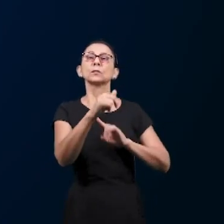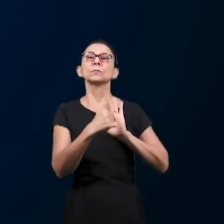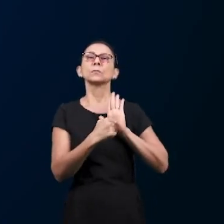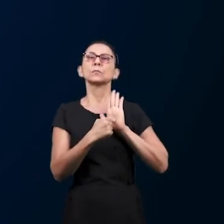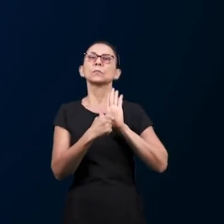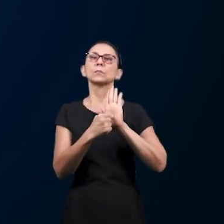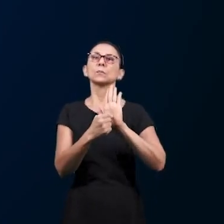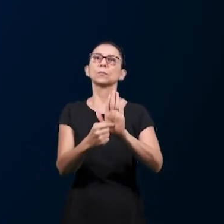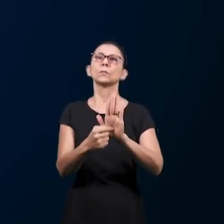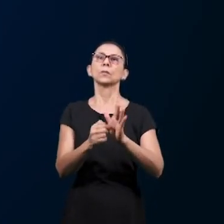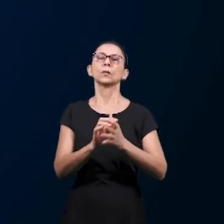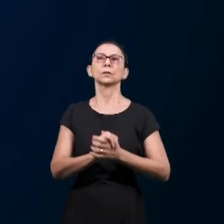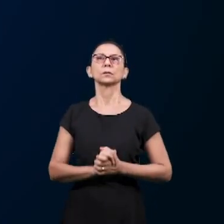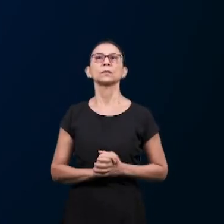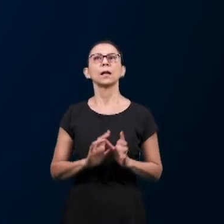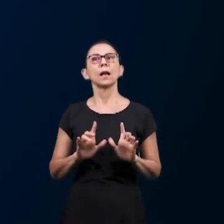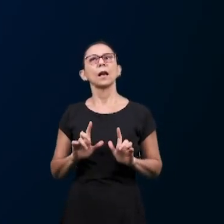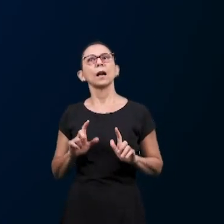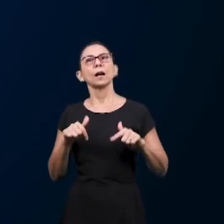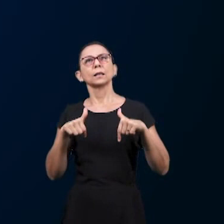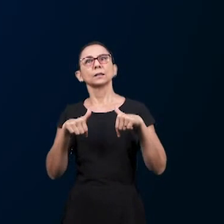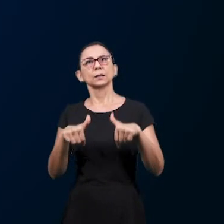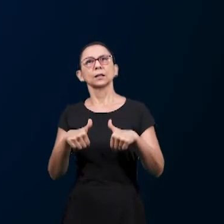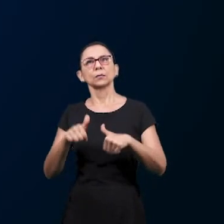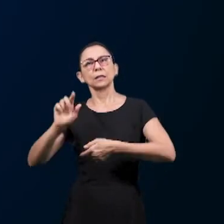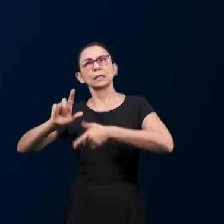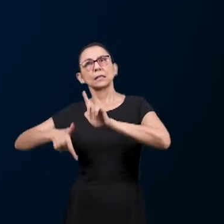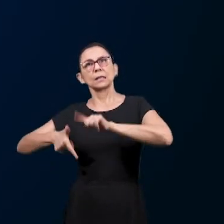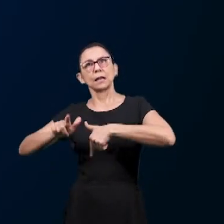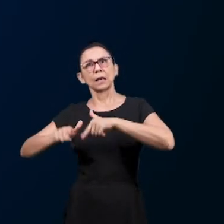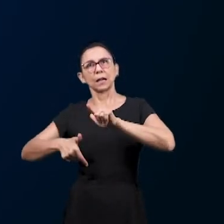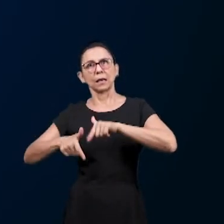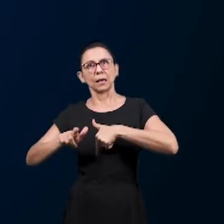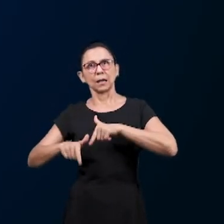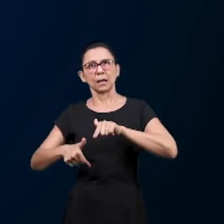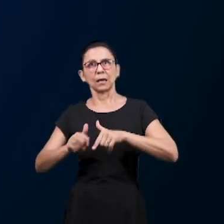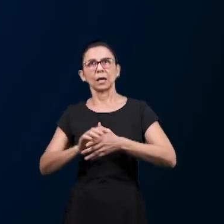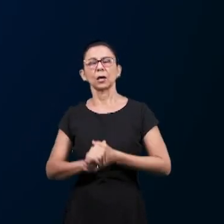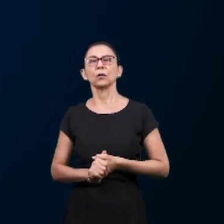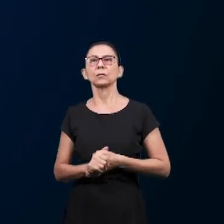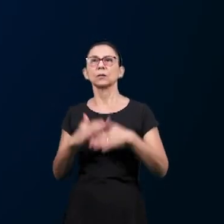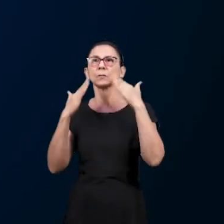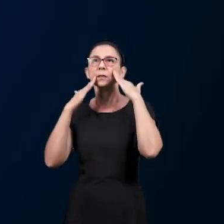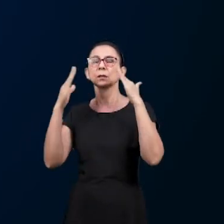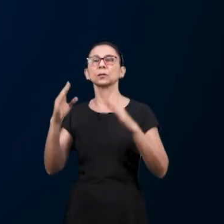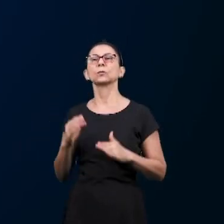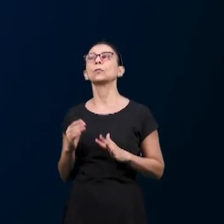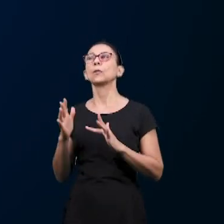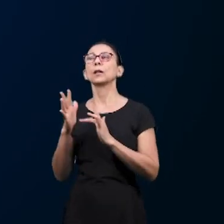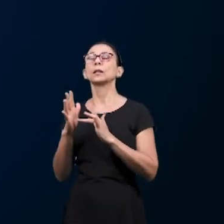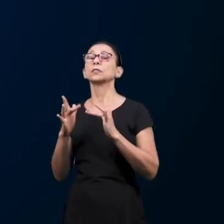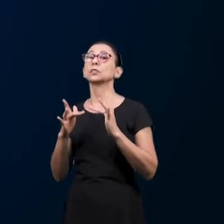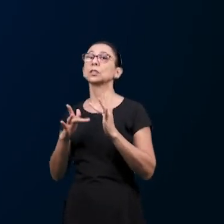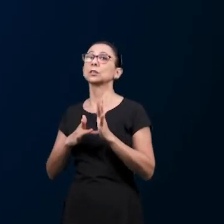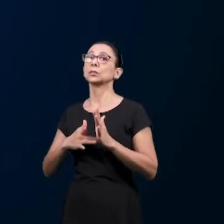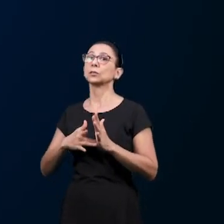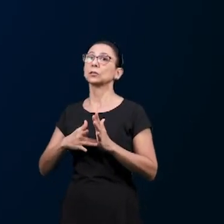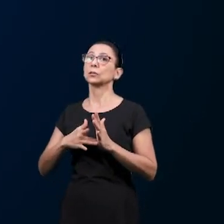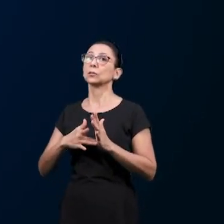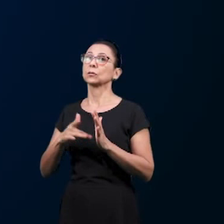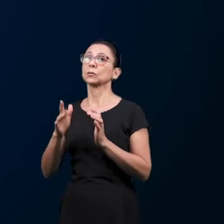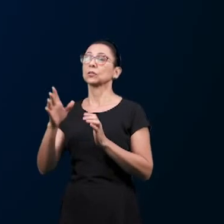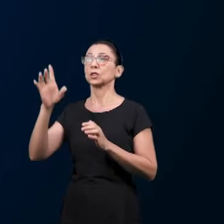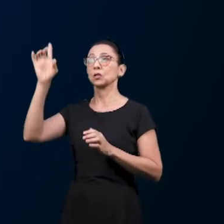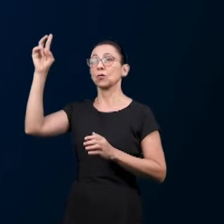fala do ato que Israel teve perante Jesus. Ou seja, se na primeira vinda